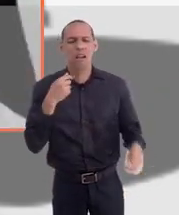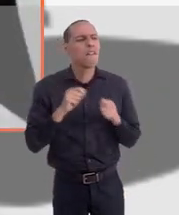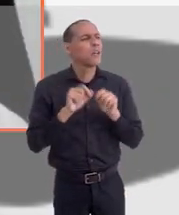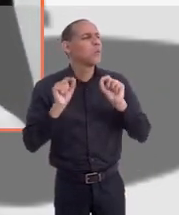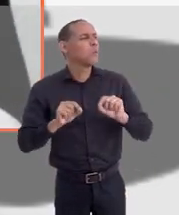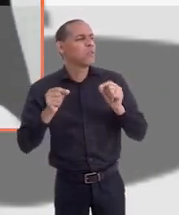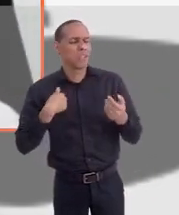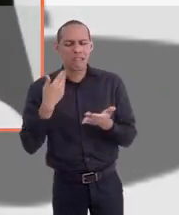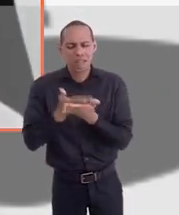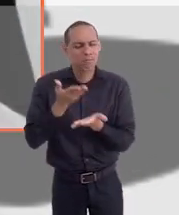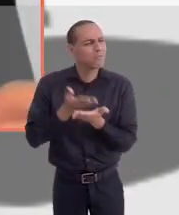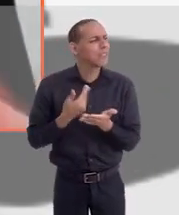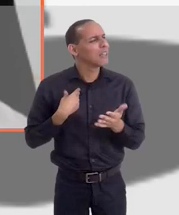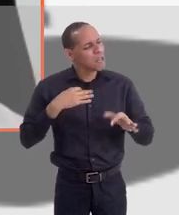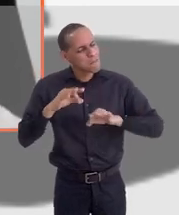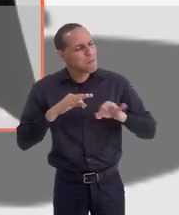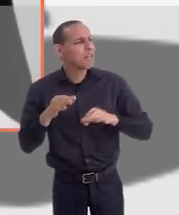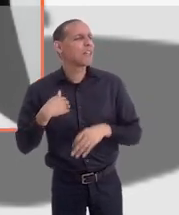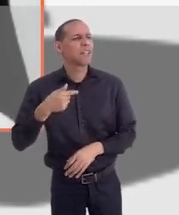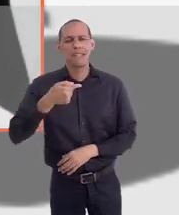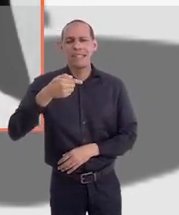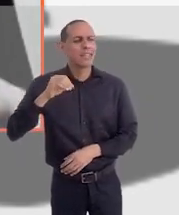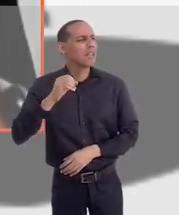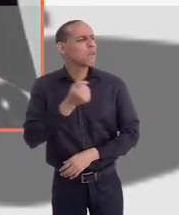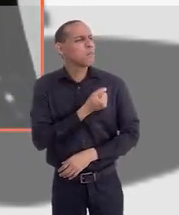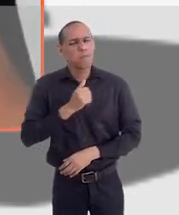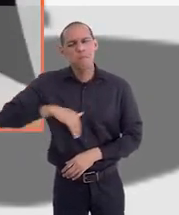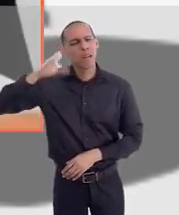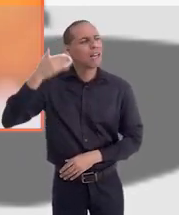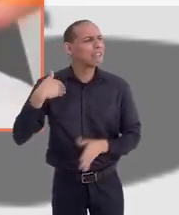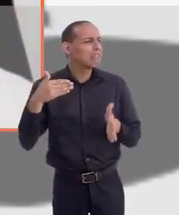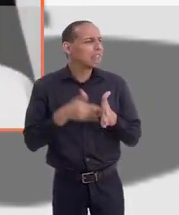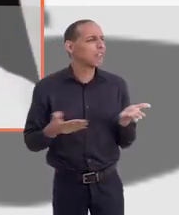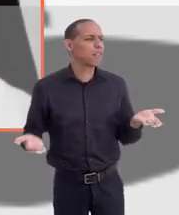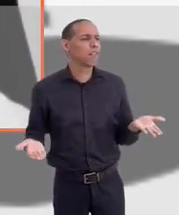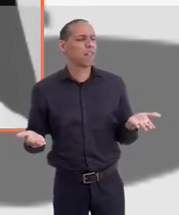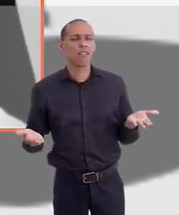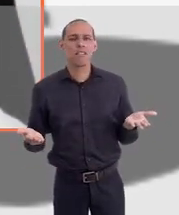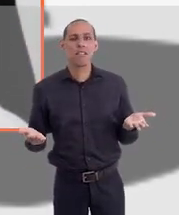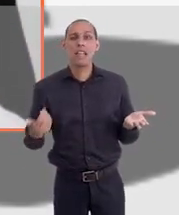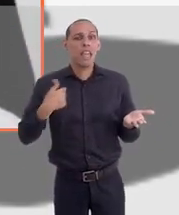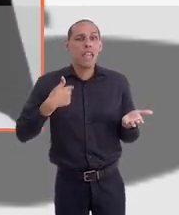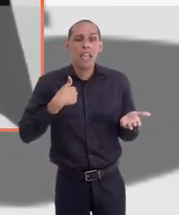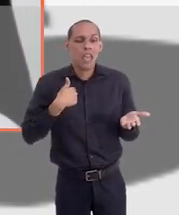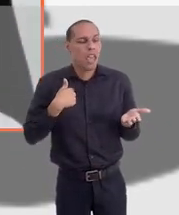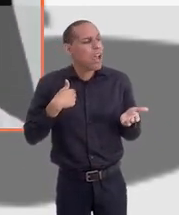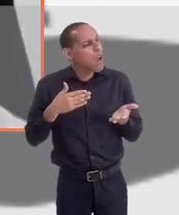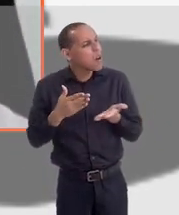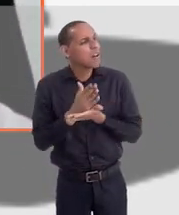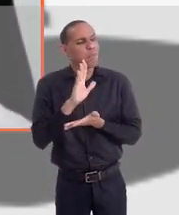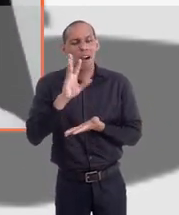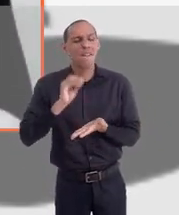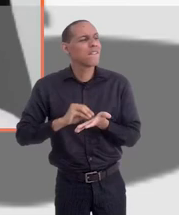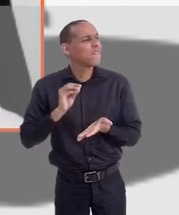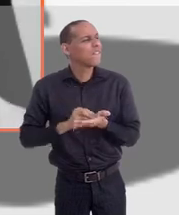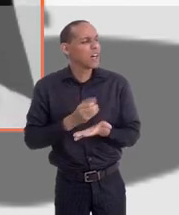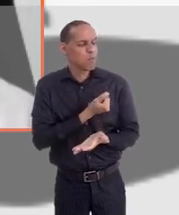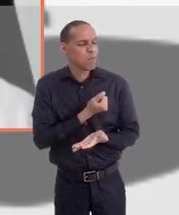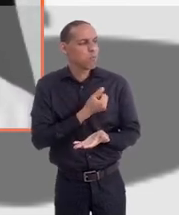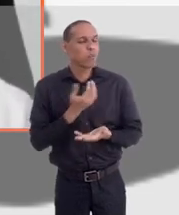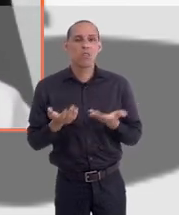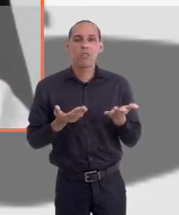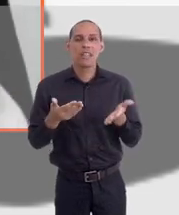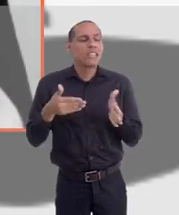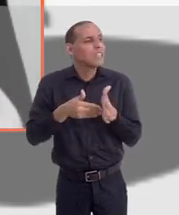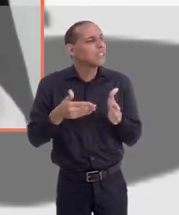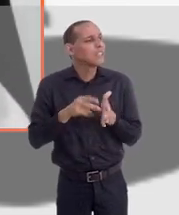fazer? Pô, eu estava estudando, eu estou preparado, eu fiz mais de 70 pontos, estou reprovado. Ou então, ó, fui aprovado, mas eu ainda não estou bem, minha pontuação não está alta.